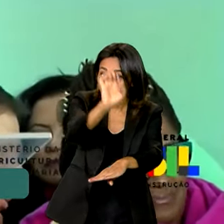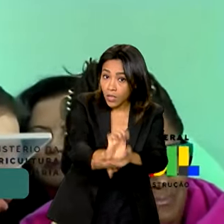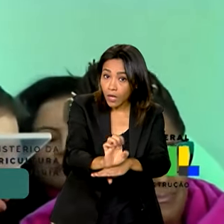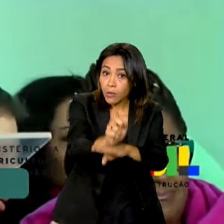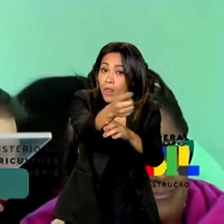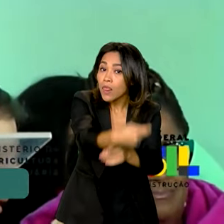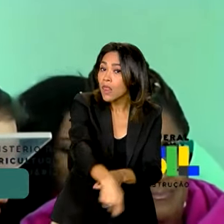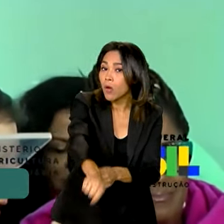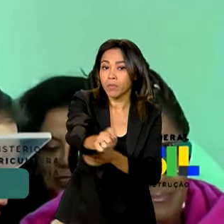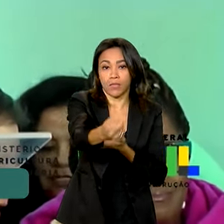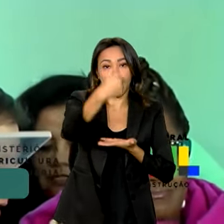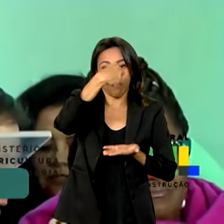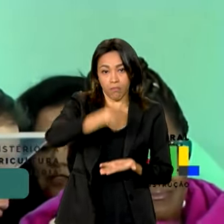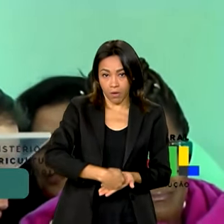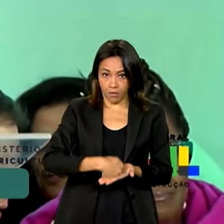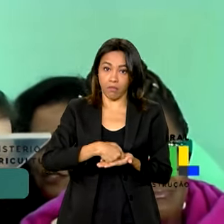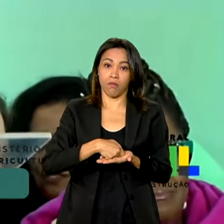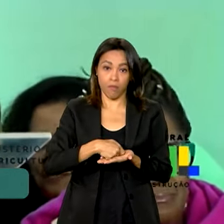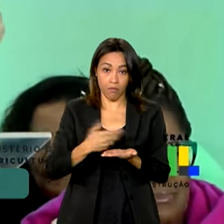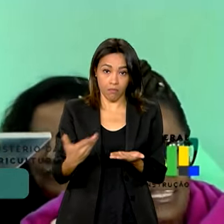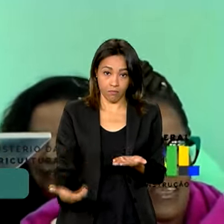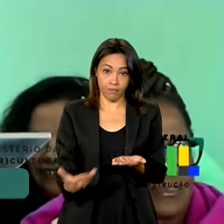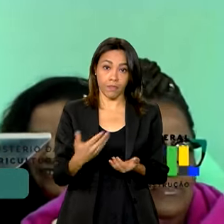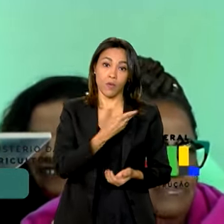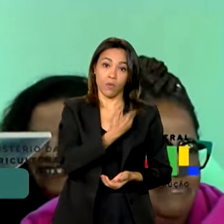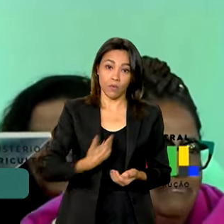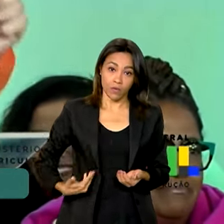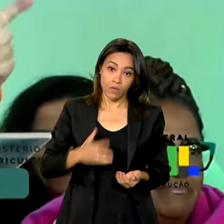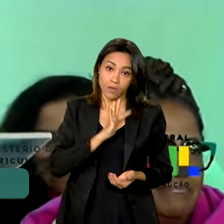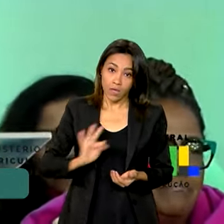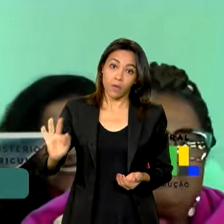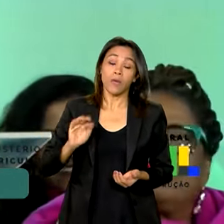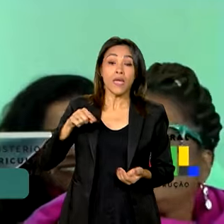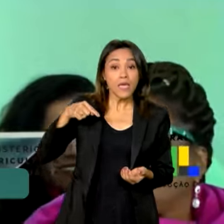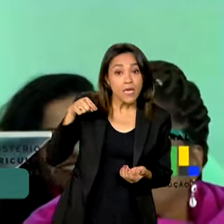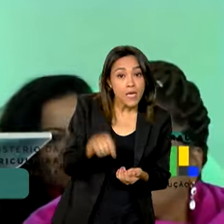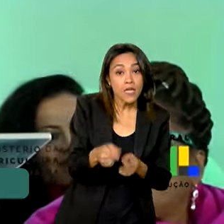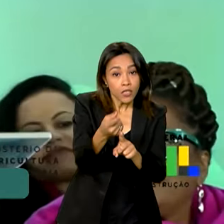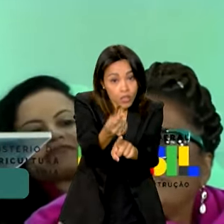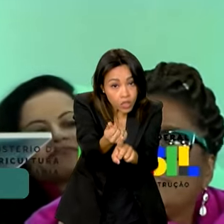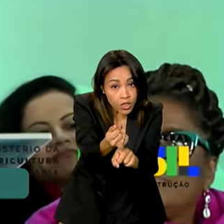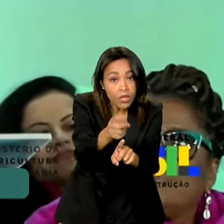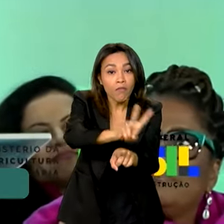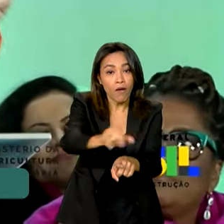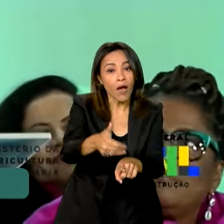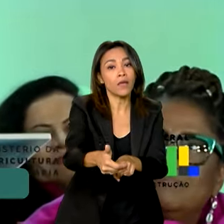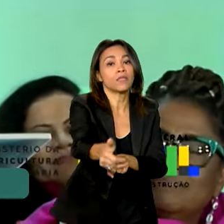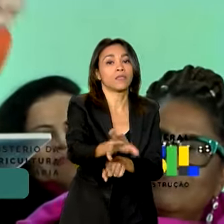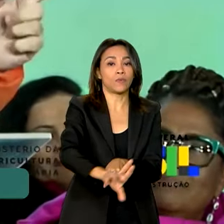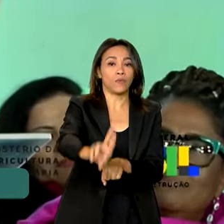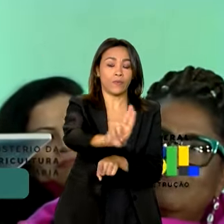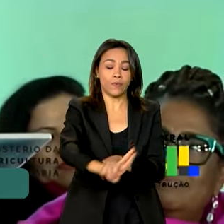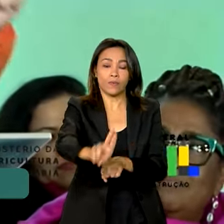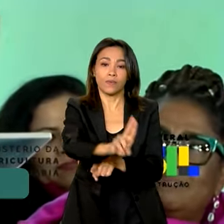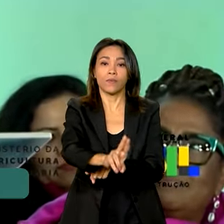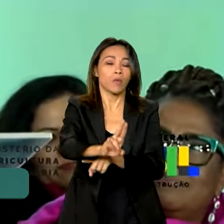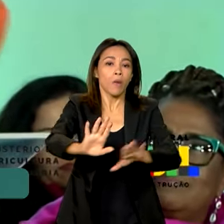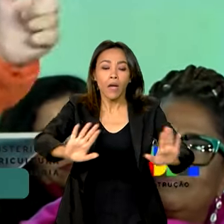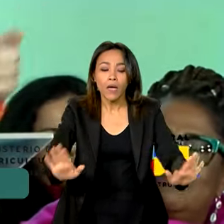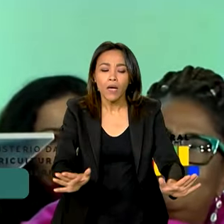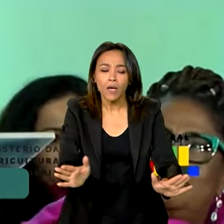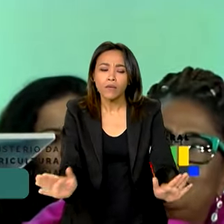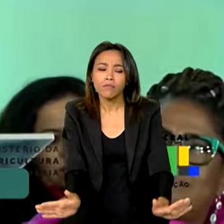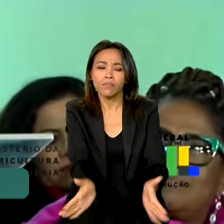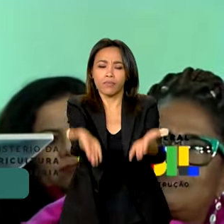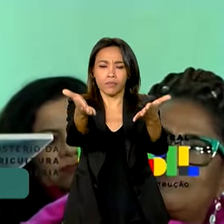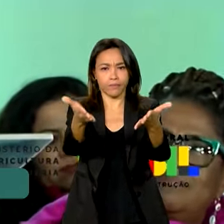deixará de pagar e esse dinheiro tem que ser utilizado num trabalho de reconstrução para que a gente